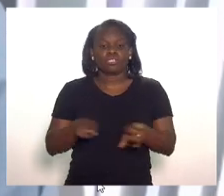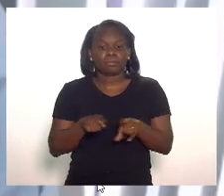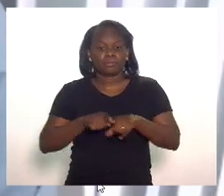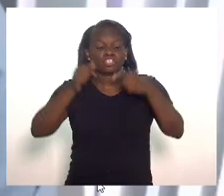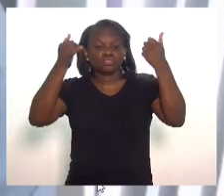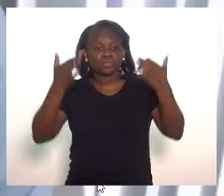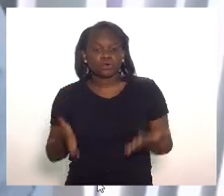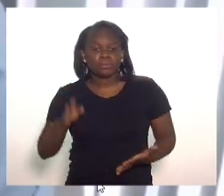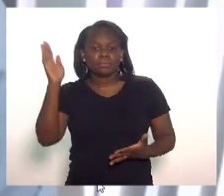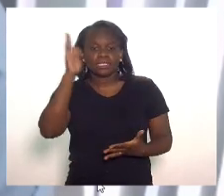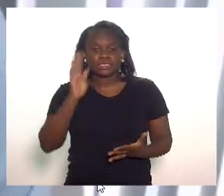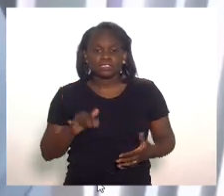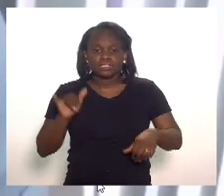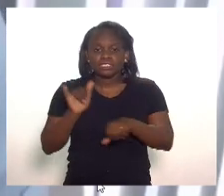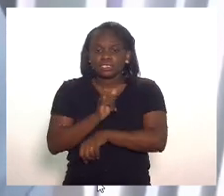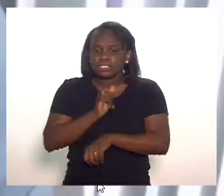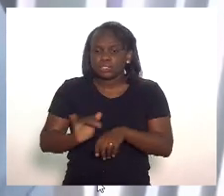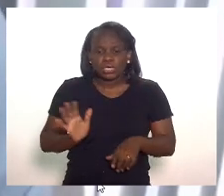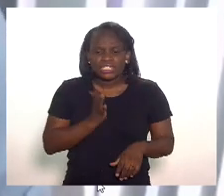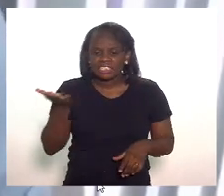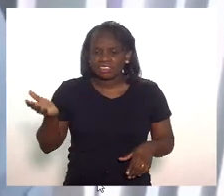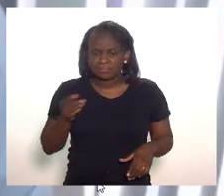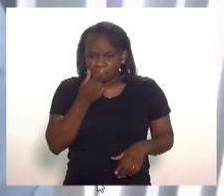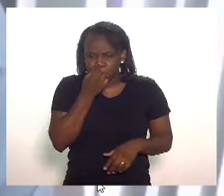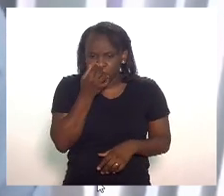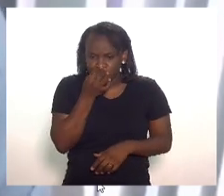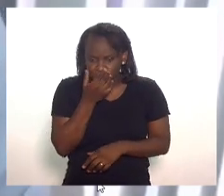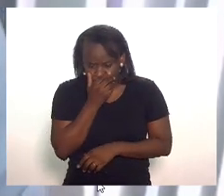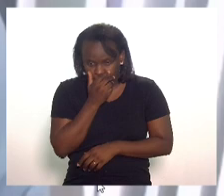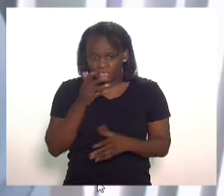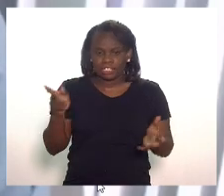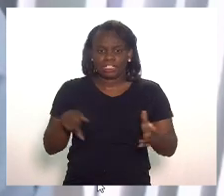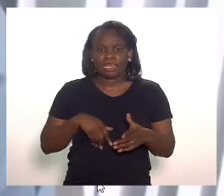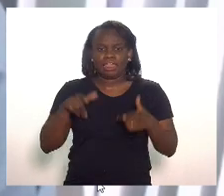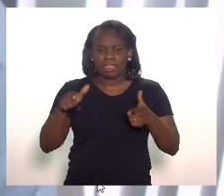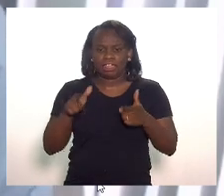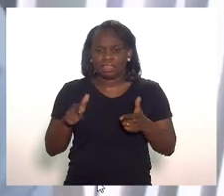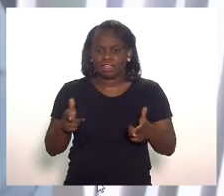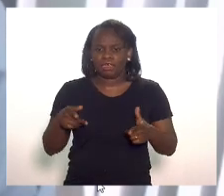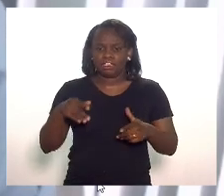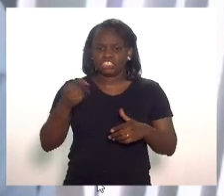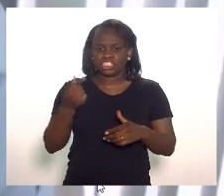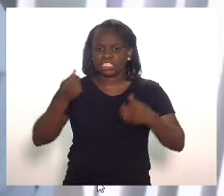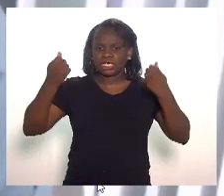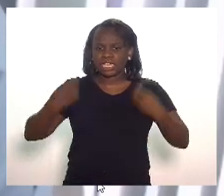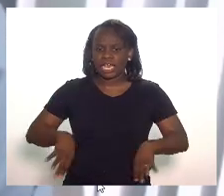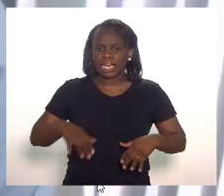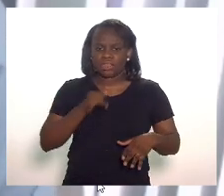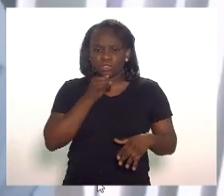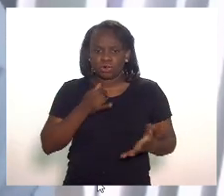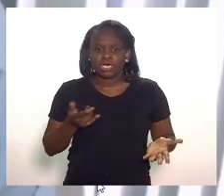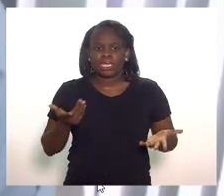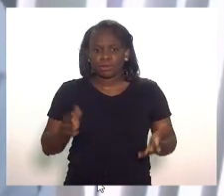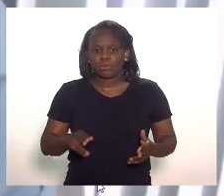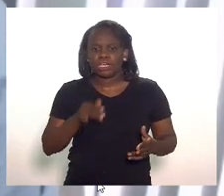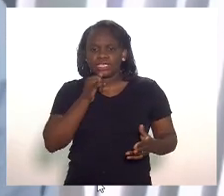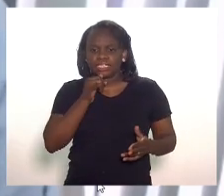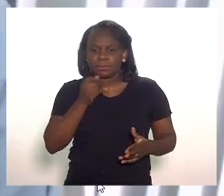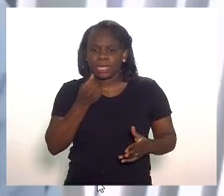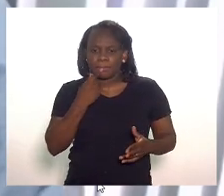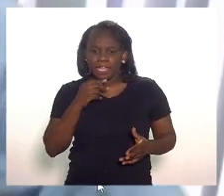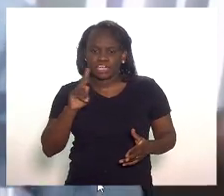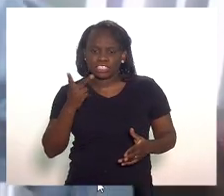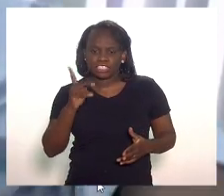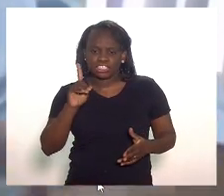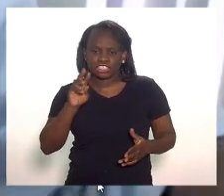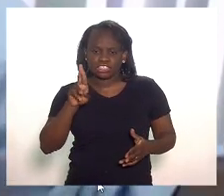Brasil e às estratégias ridículas que o Brasil vem adotando gastando dinheiro público como por exemplo a prescrição da hidroxicloroquina